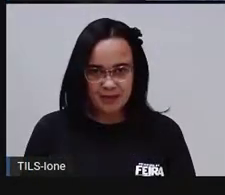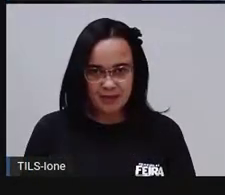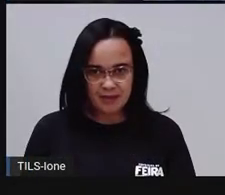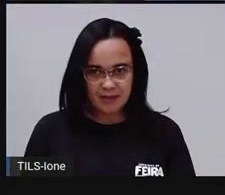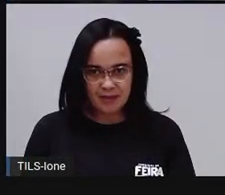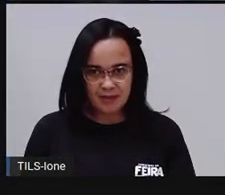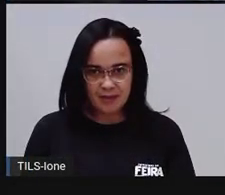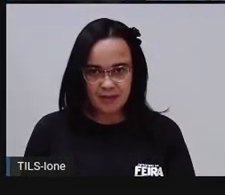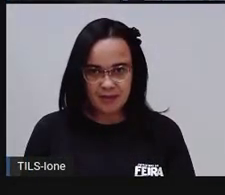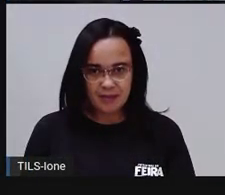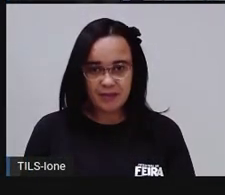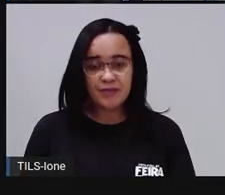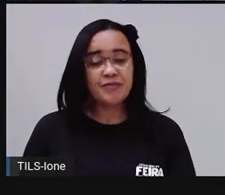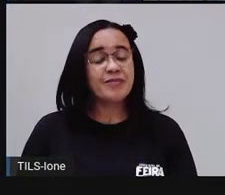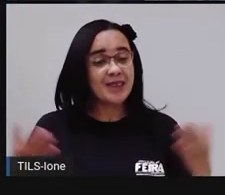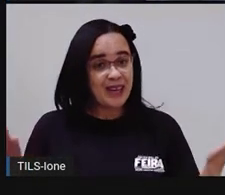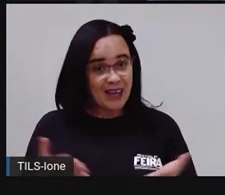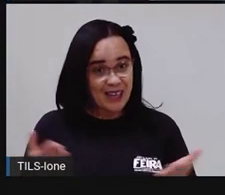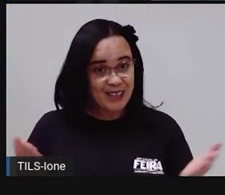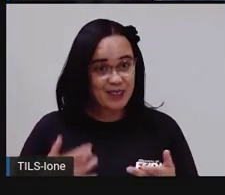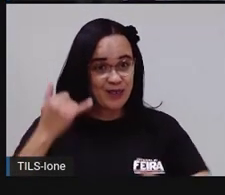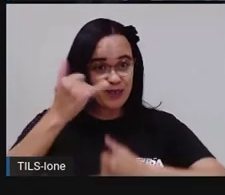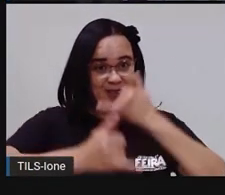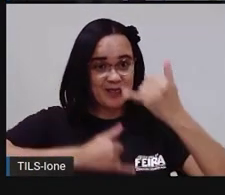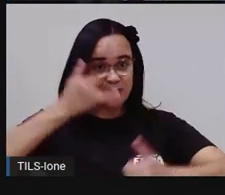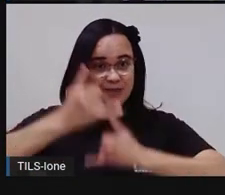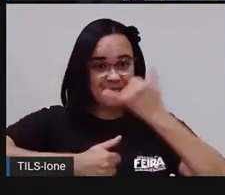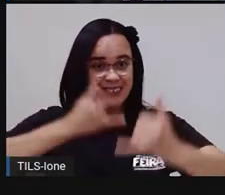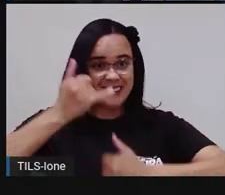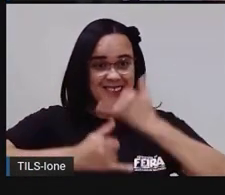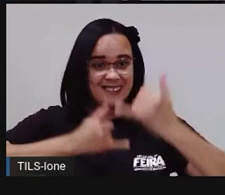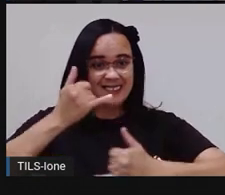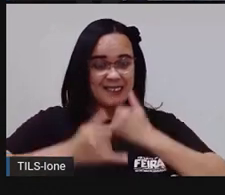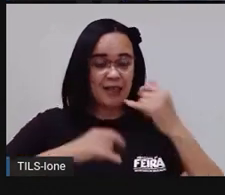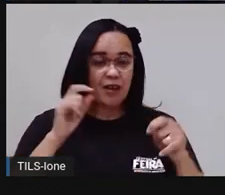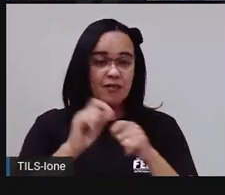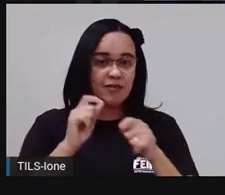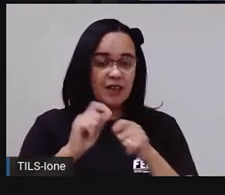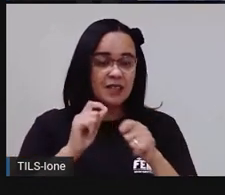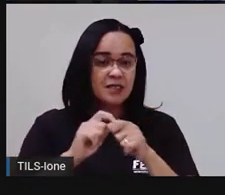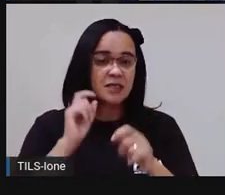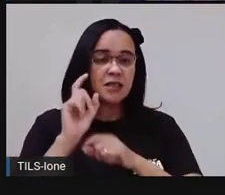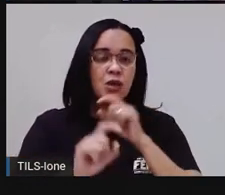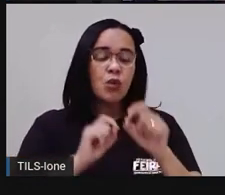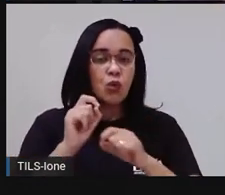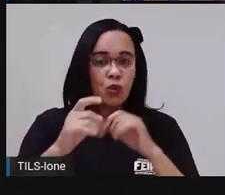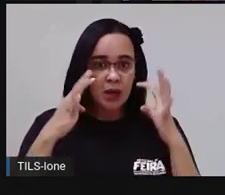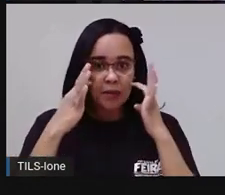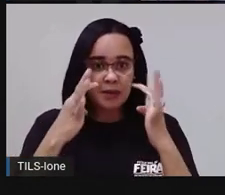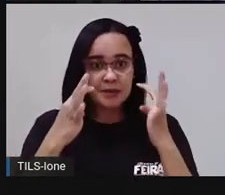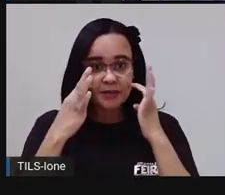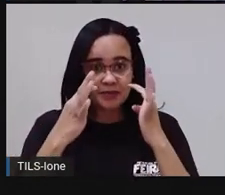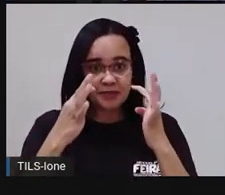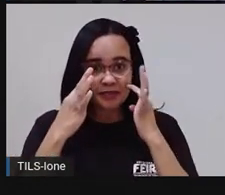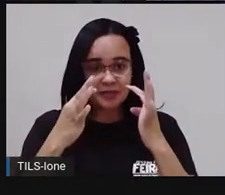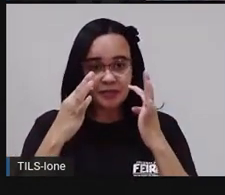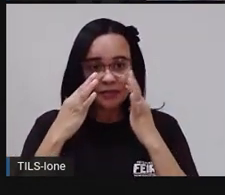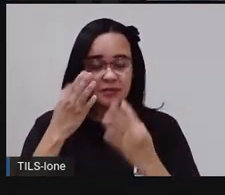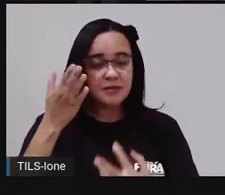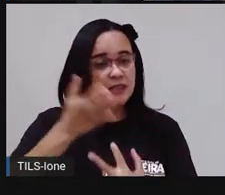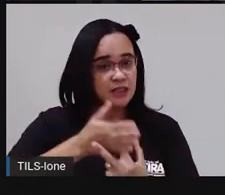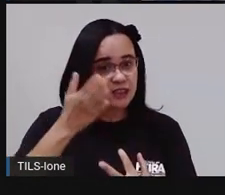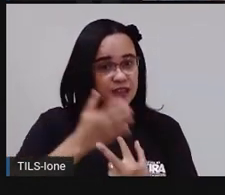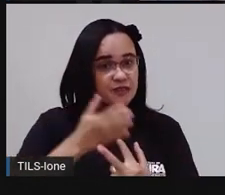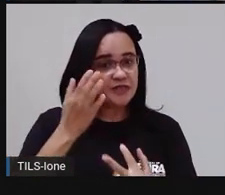Então, vamos agora para o jogo, né? E a gente vai fazer esse jogo observando, né? A gente vai dividir essas